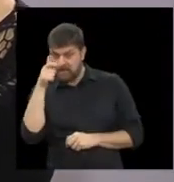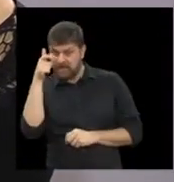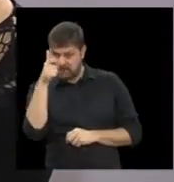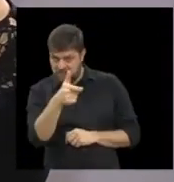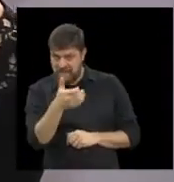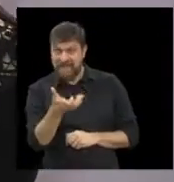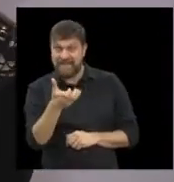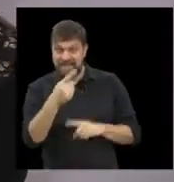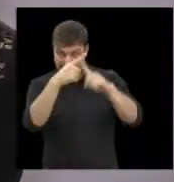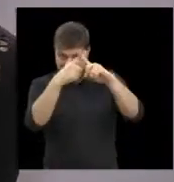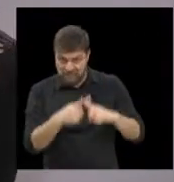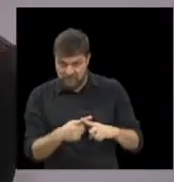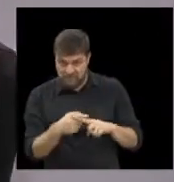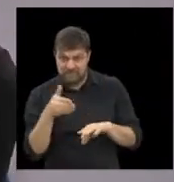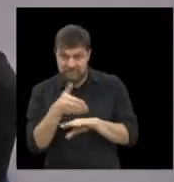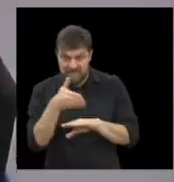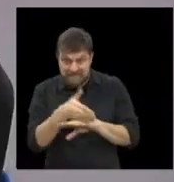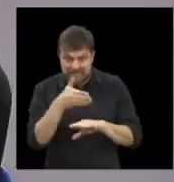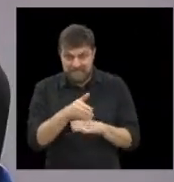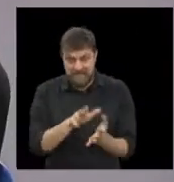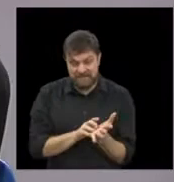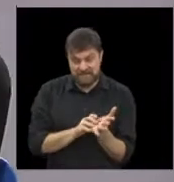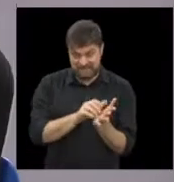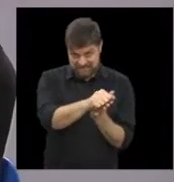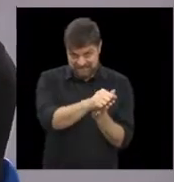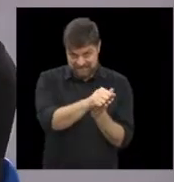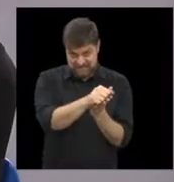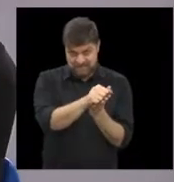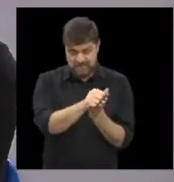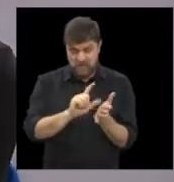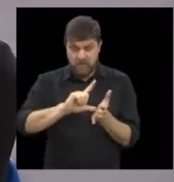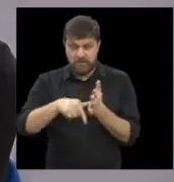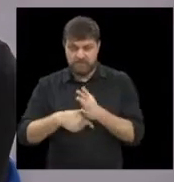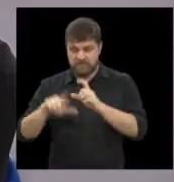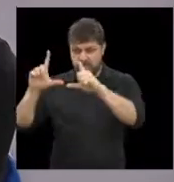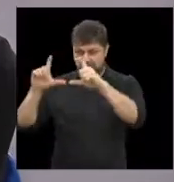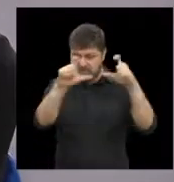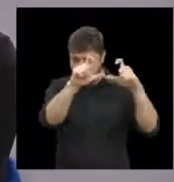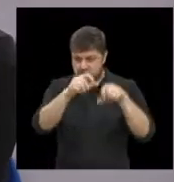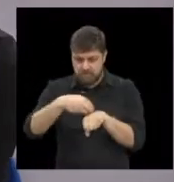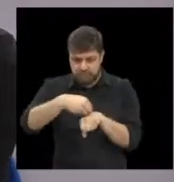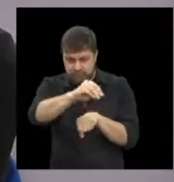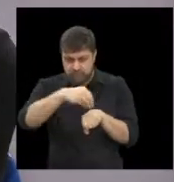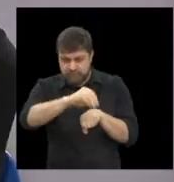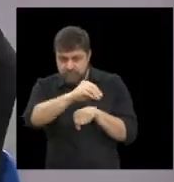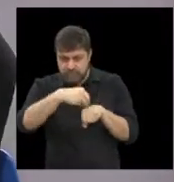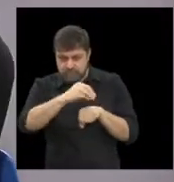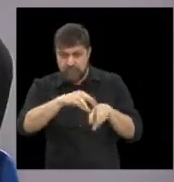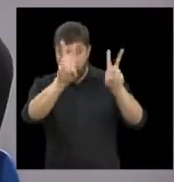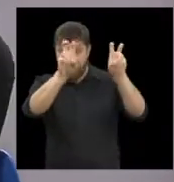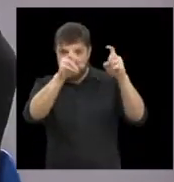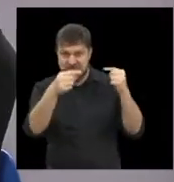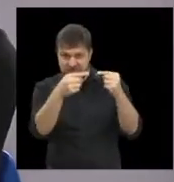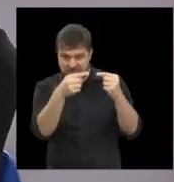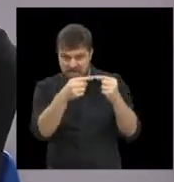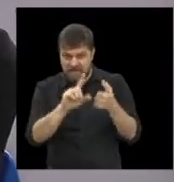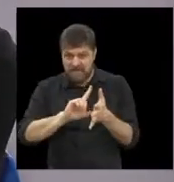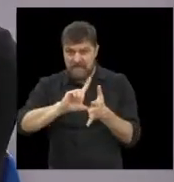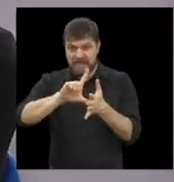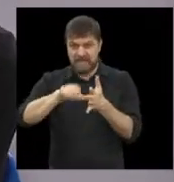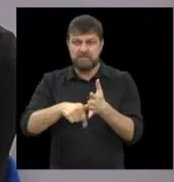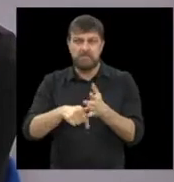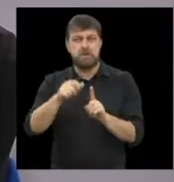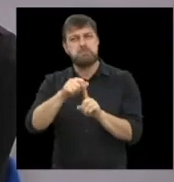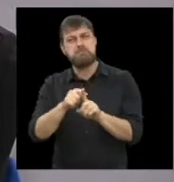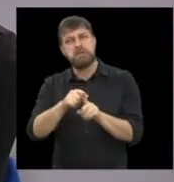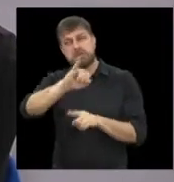inscreve e envia suas fotos de acordo com aquela temática. Ao final, no começo de janeiro, é feito